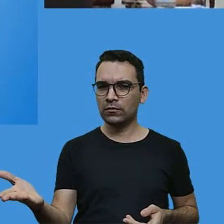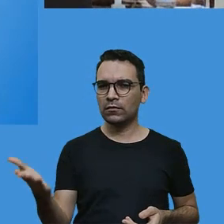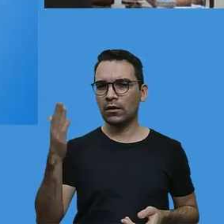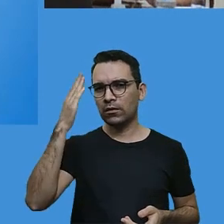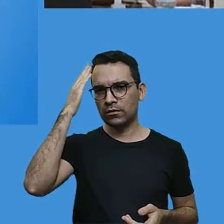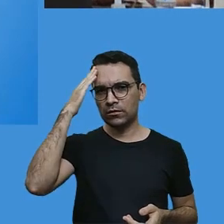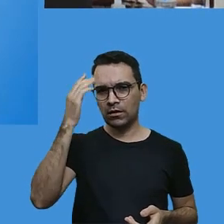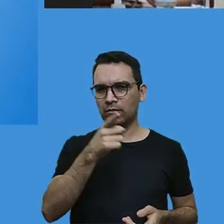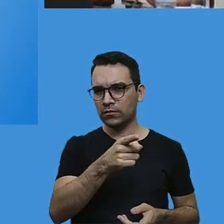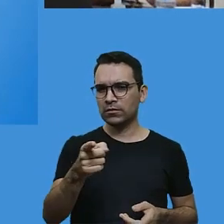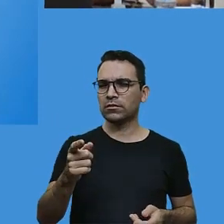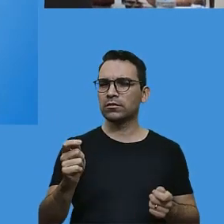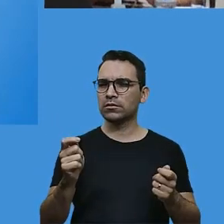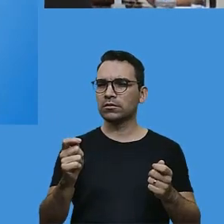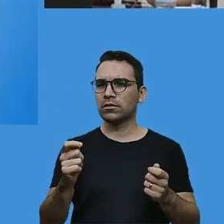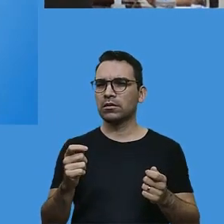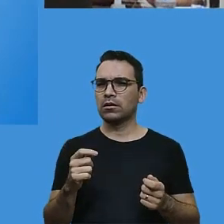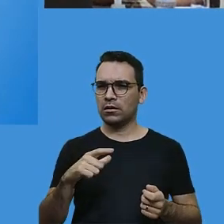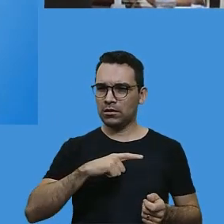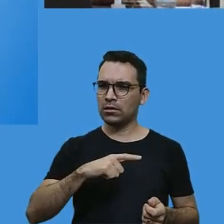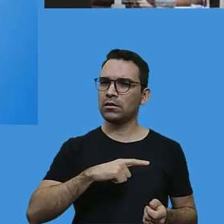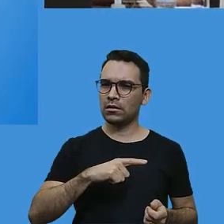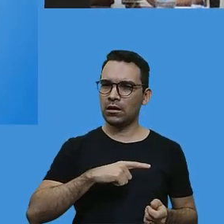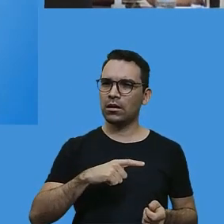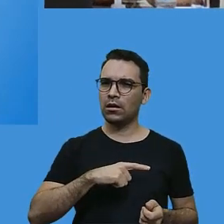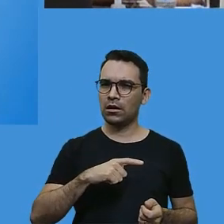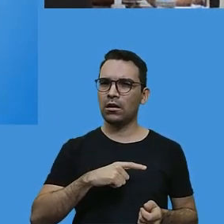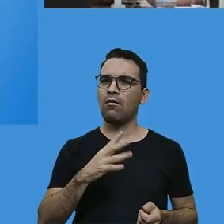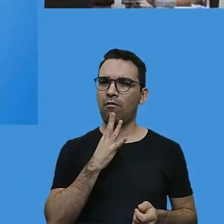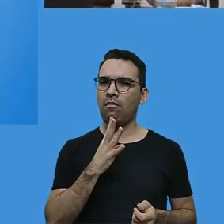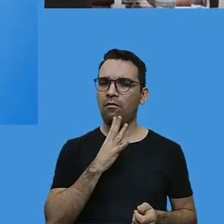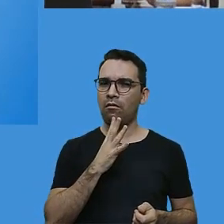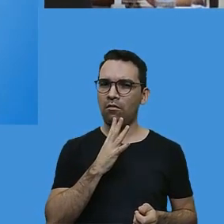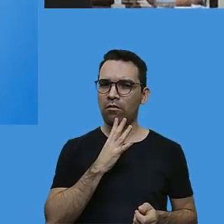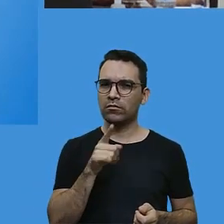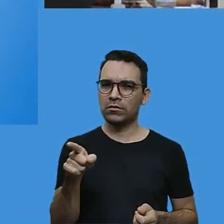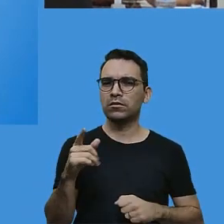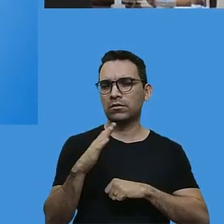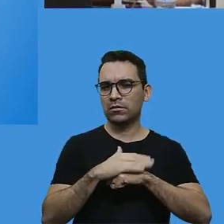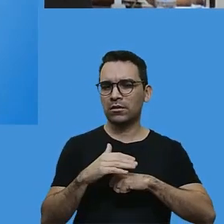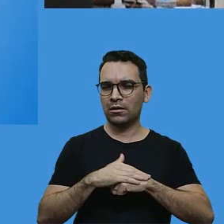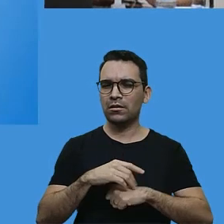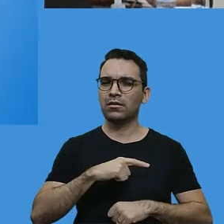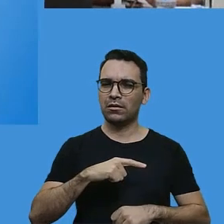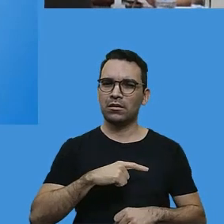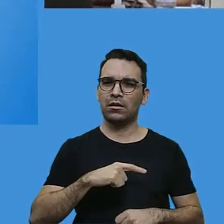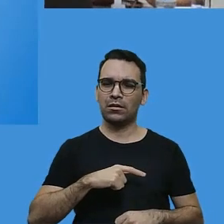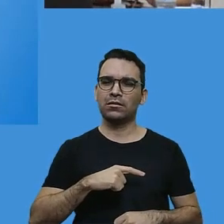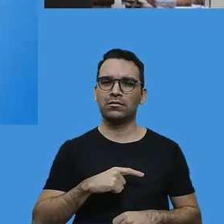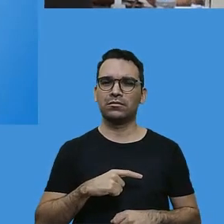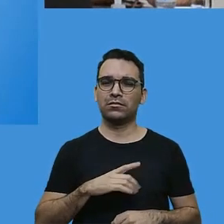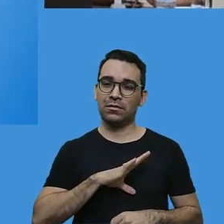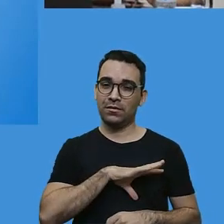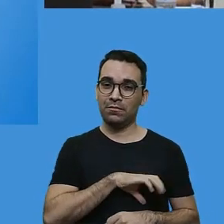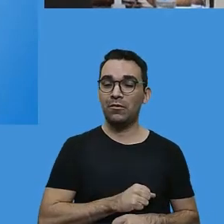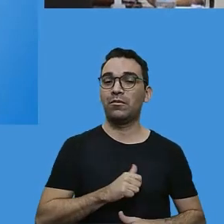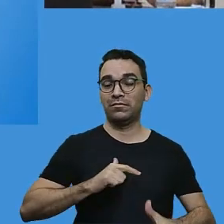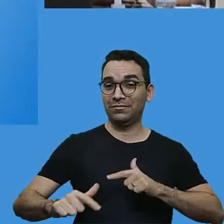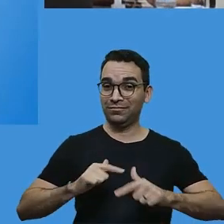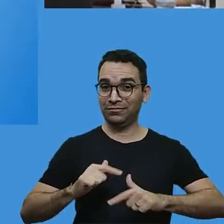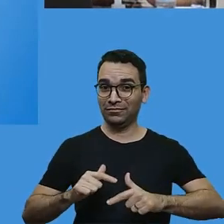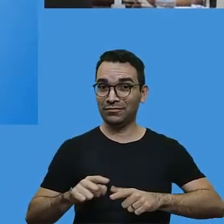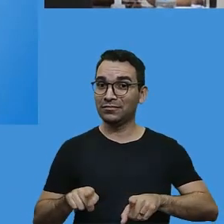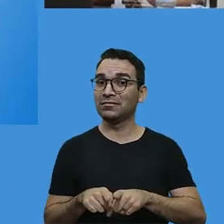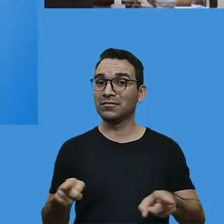propriedade, com muito cuidado, com muito carinho. E aí, para fazer esse trabalho, nós precisamos contar com a